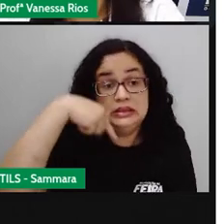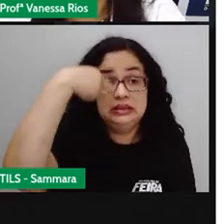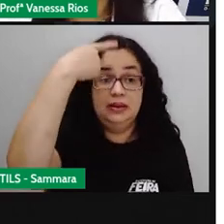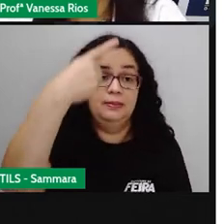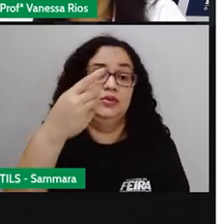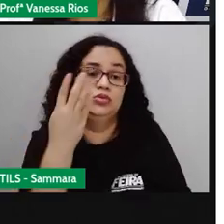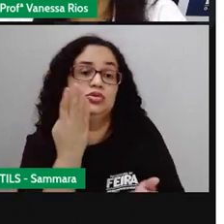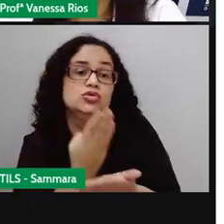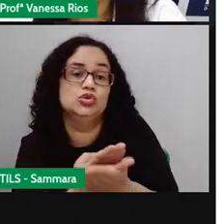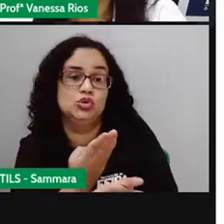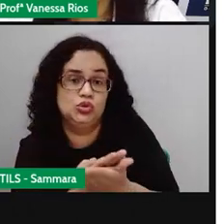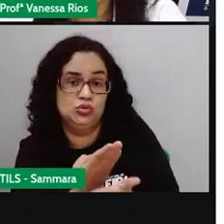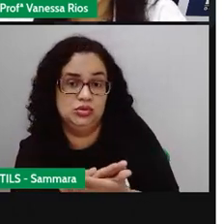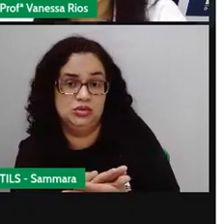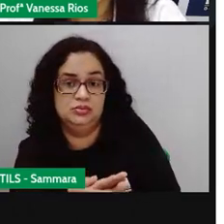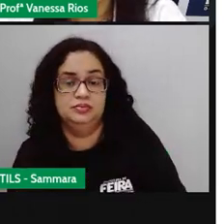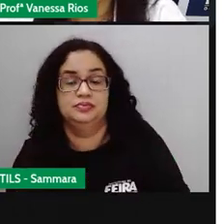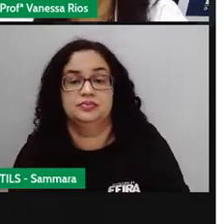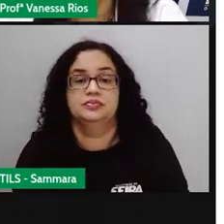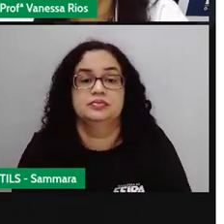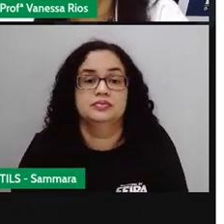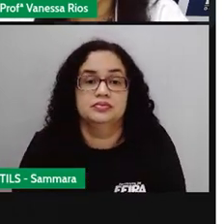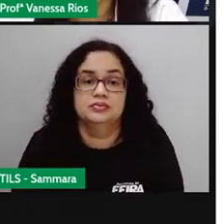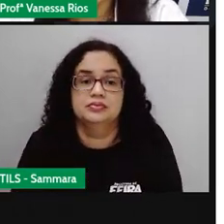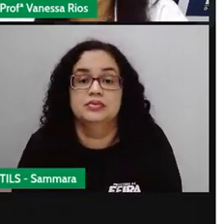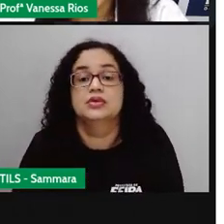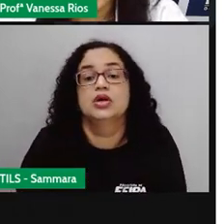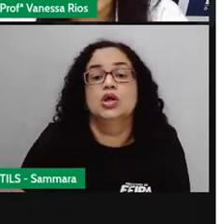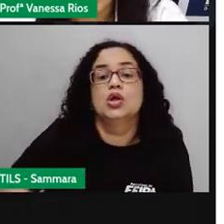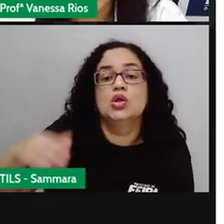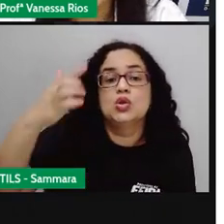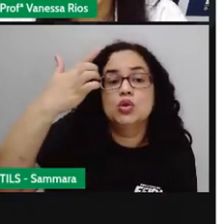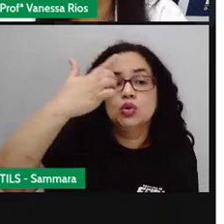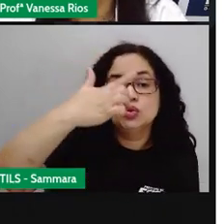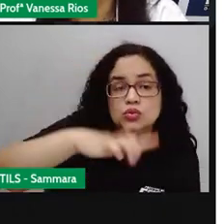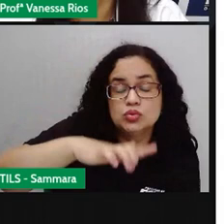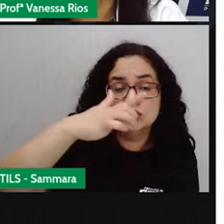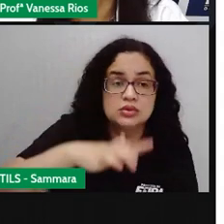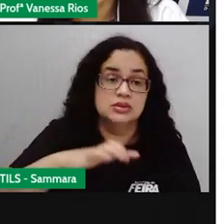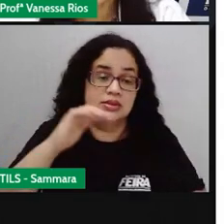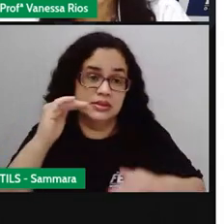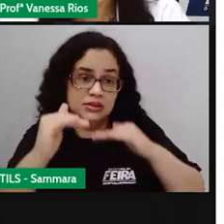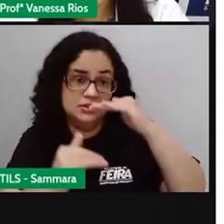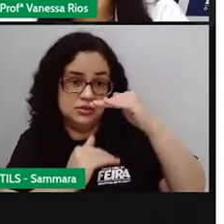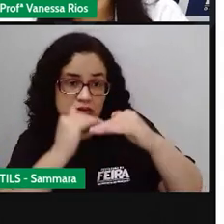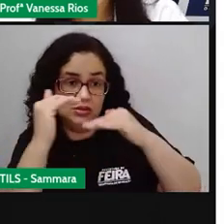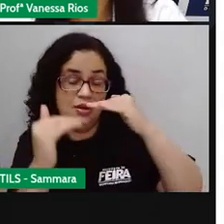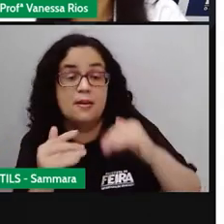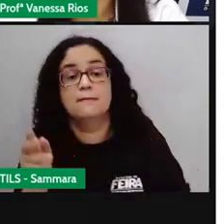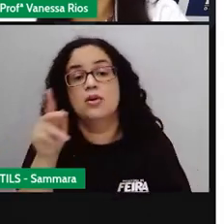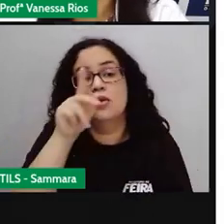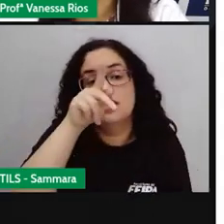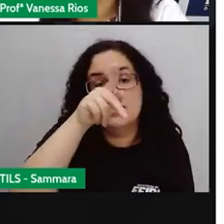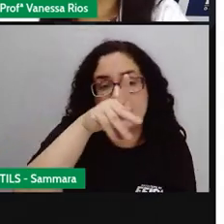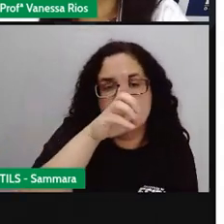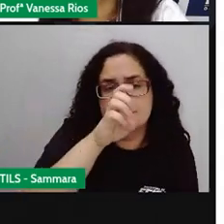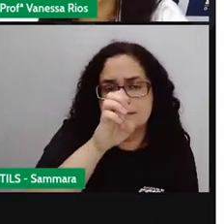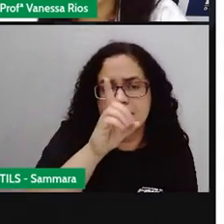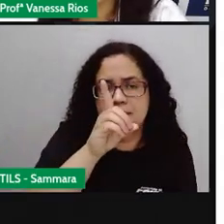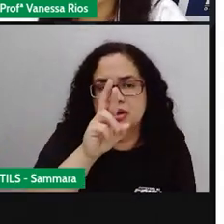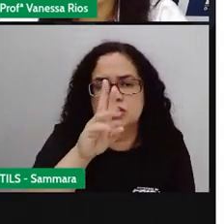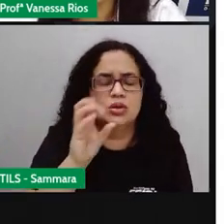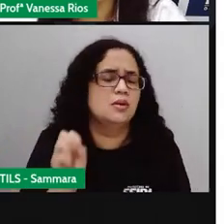estudará. Olhem só, novamente, ações desenvolvidas aí por Pedro, mas podem ser